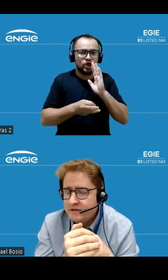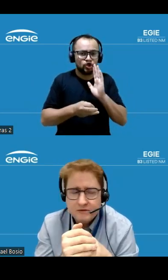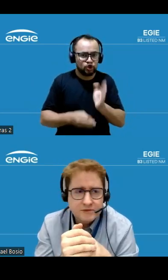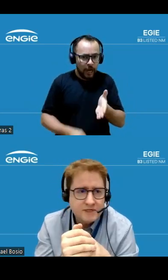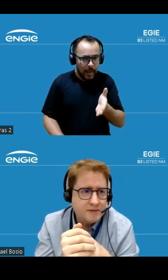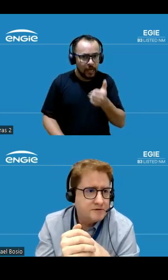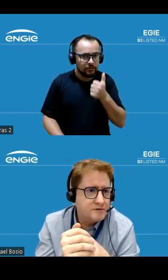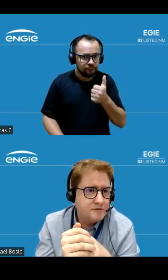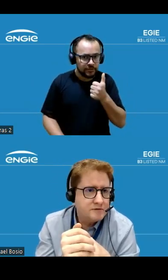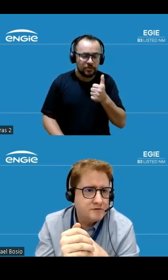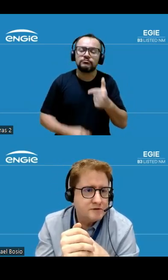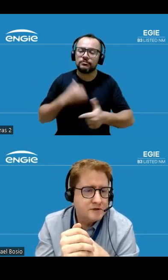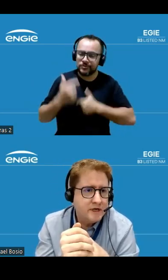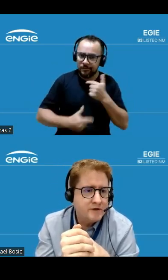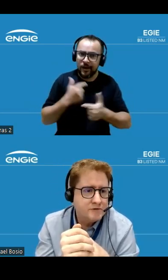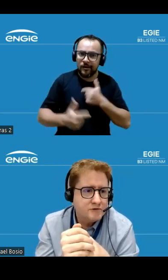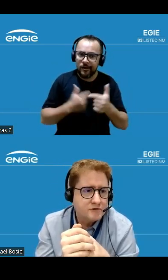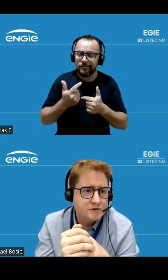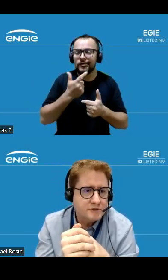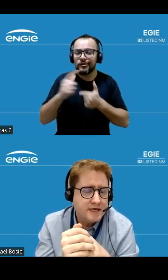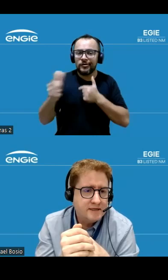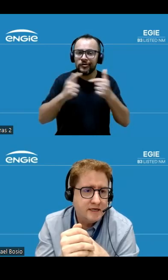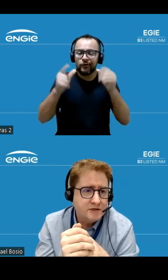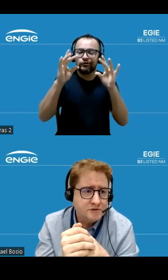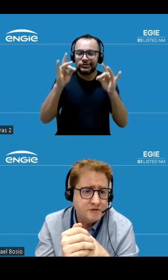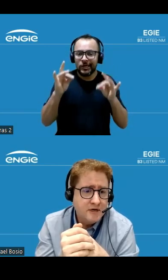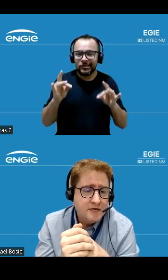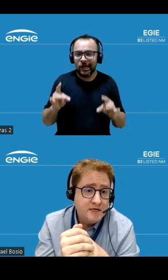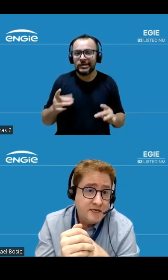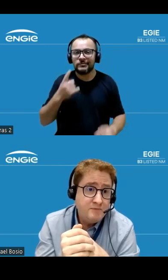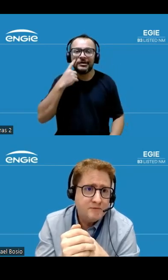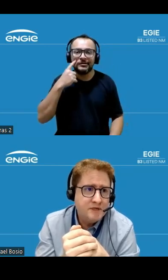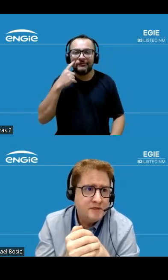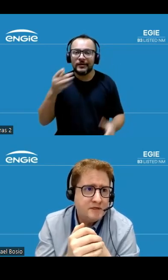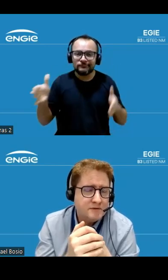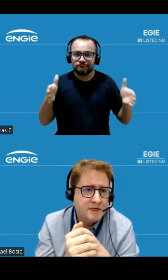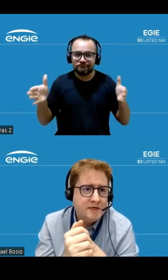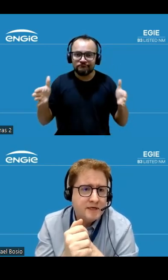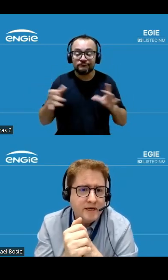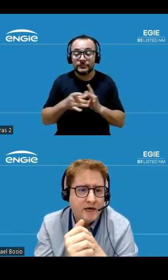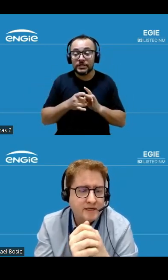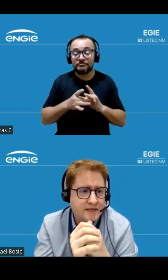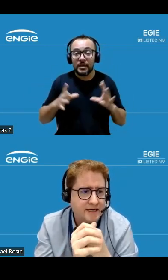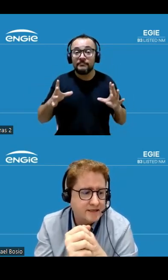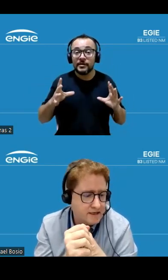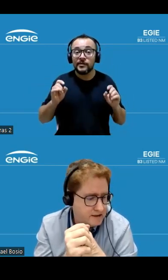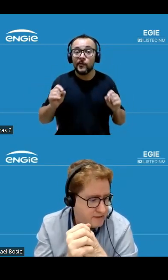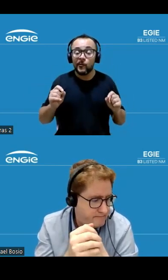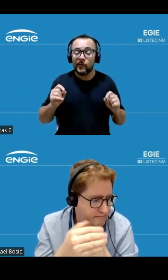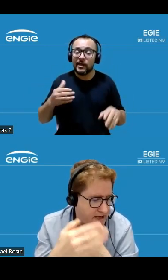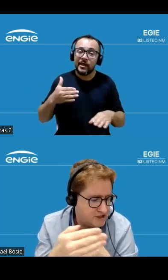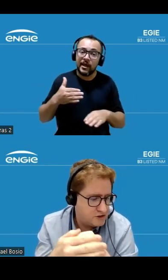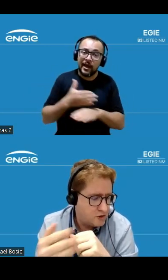estamos trabalhando nos outros trechos e que permitem também a entrada